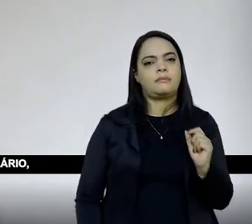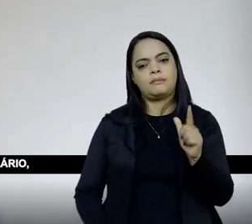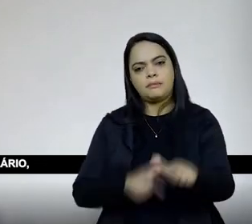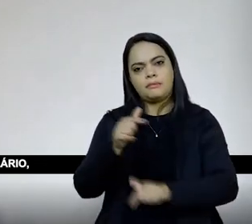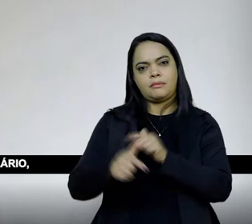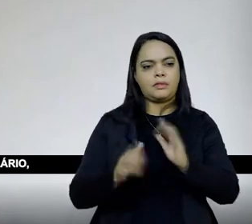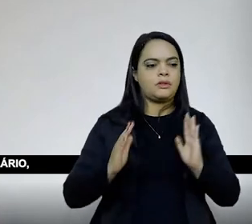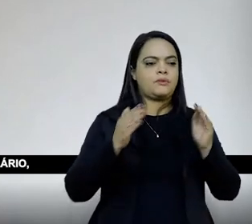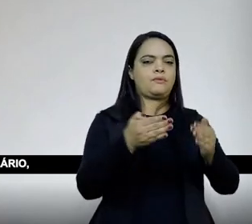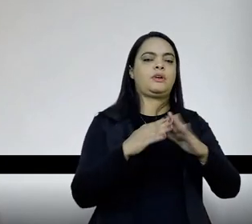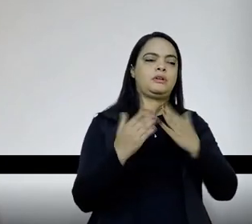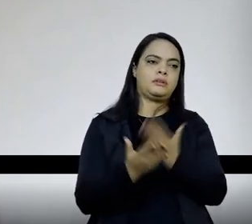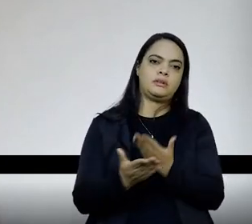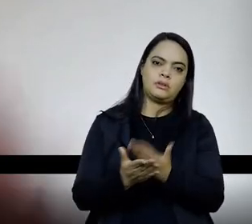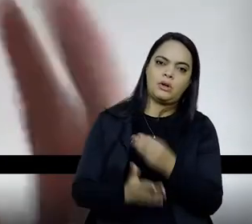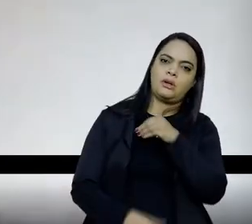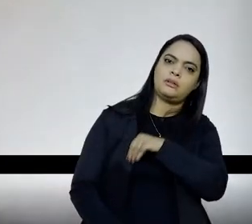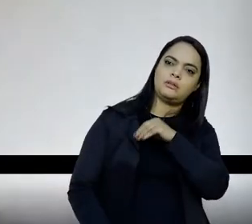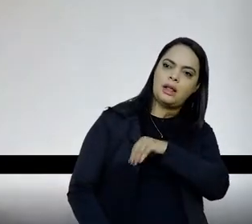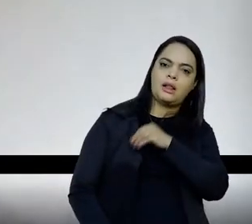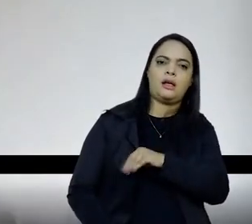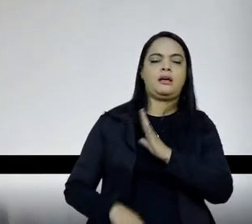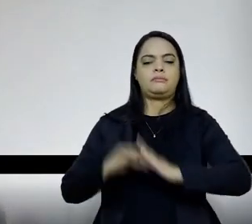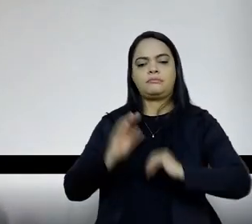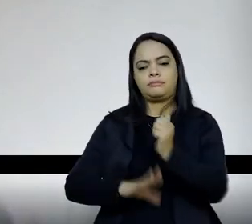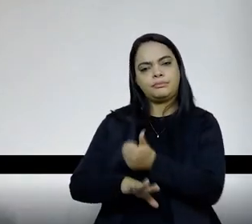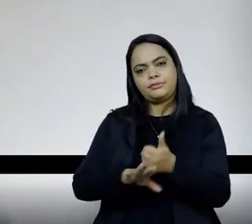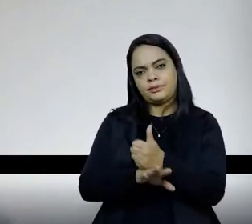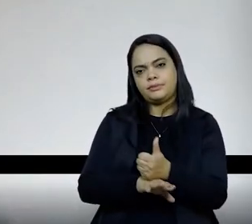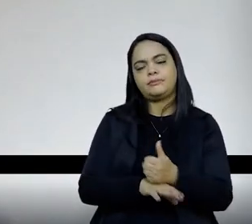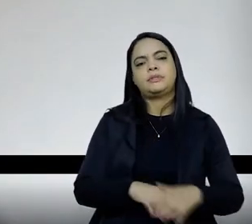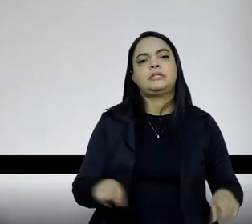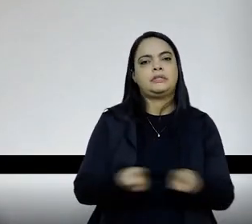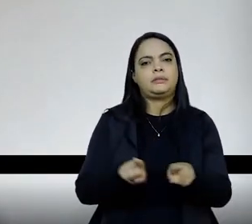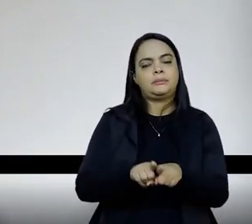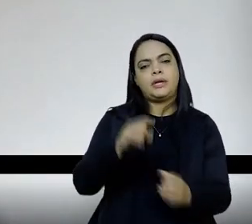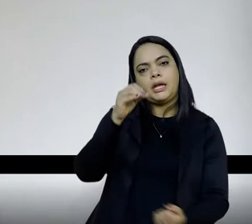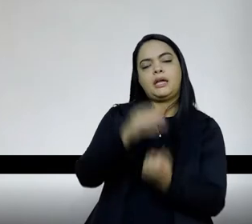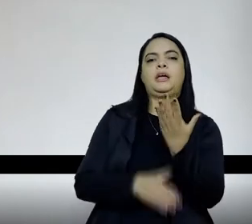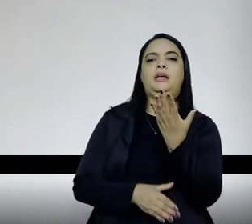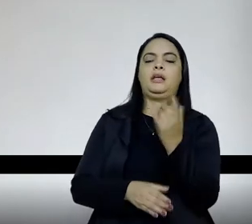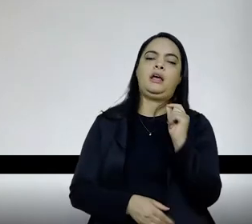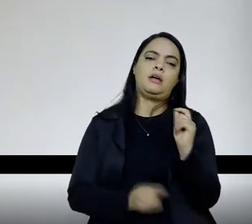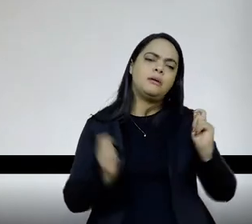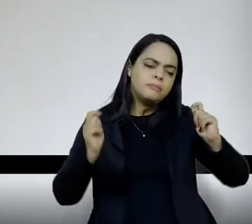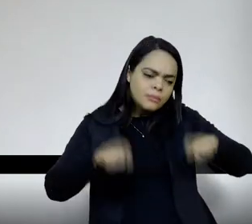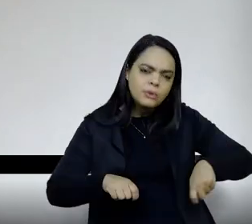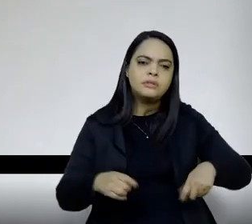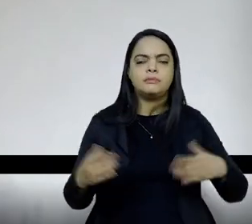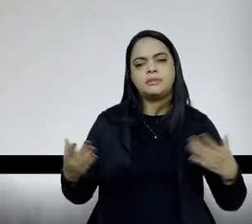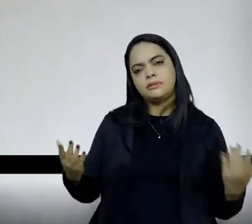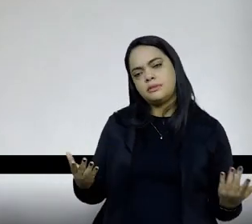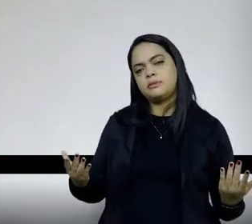escola, aumento de salário, a questão da carreira, tudo isso, e, por outro lado, criar essas possibilidades, assim,